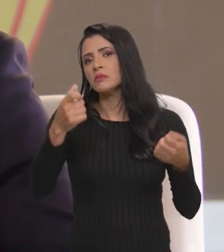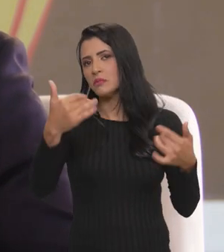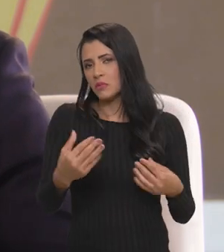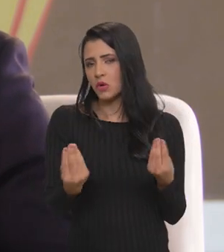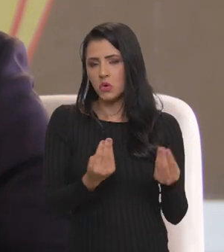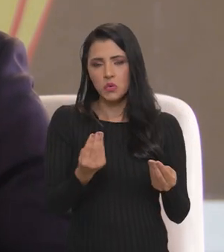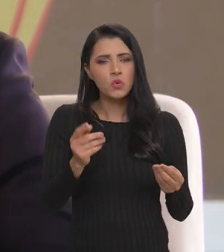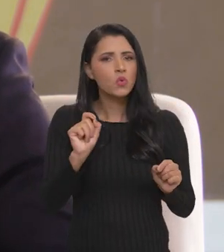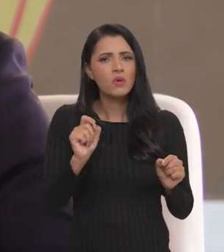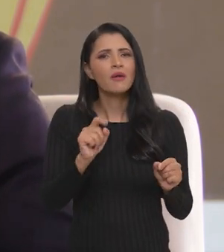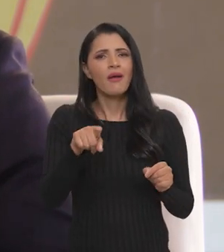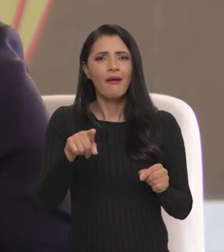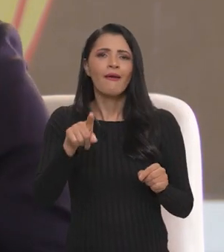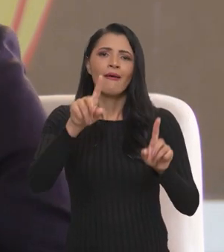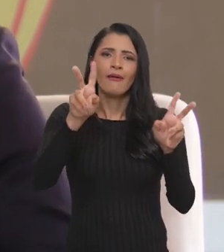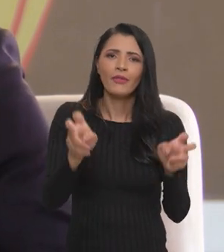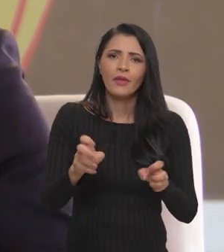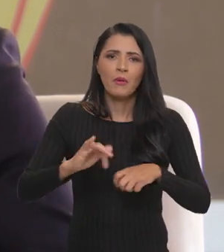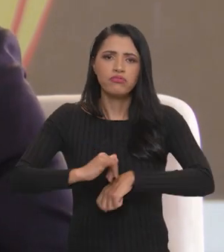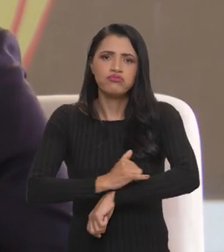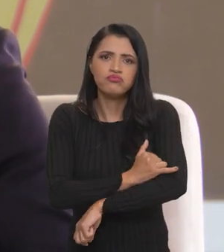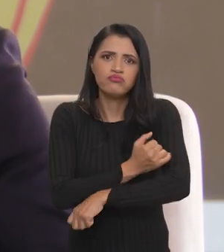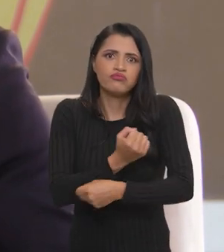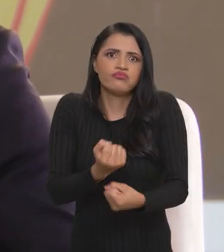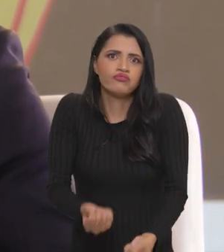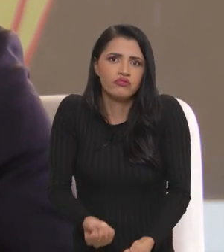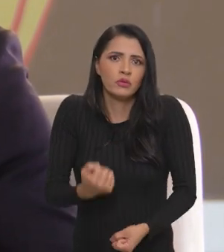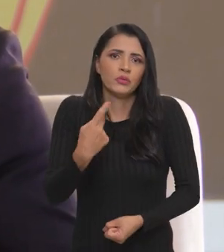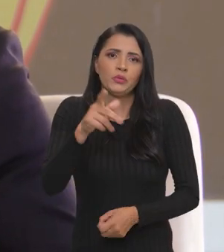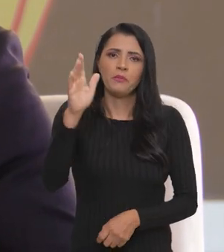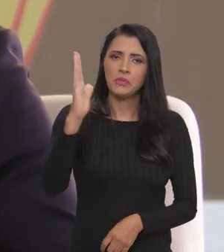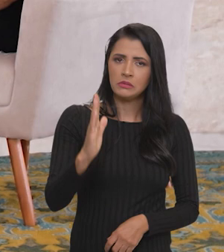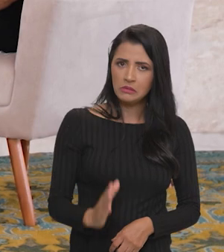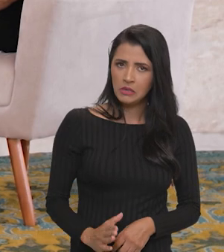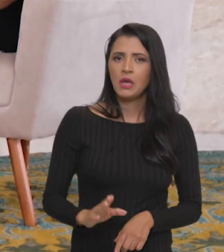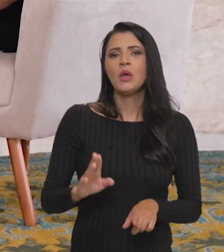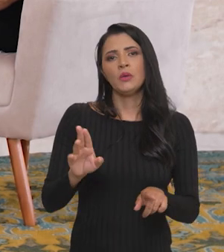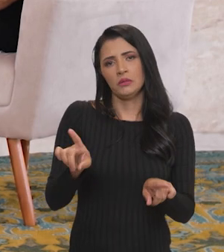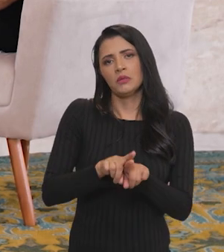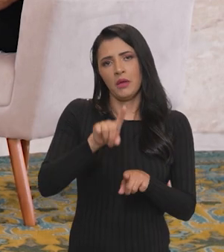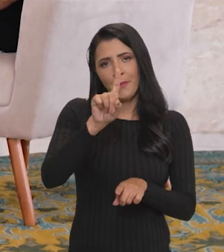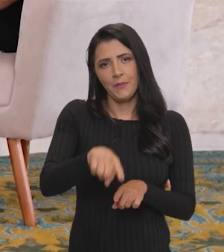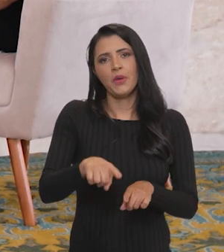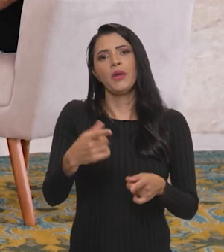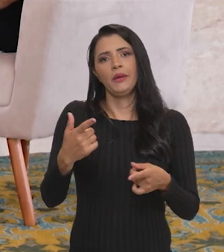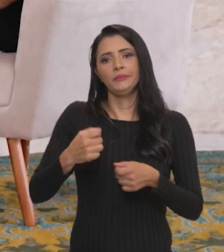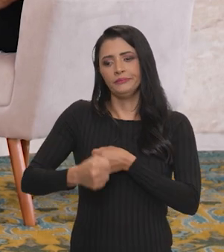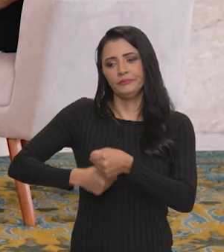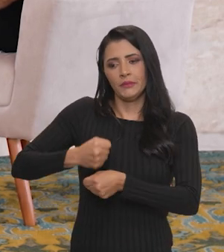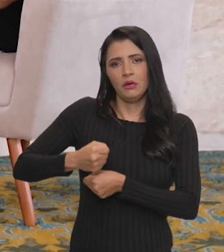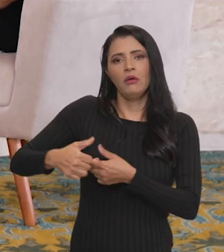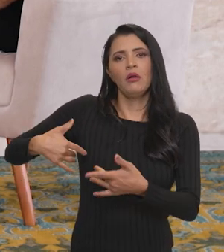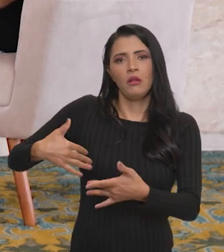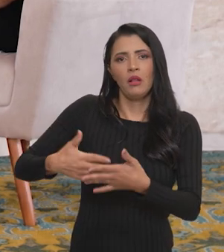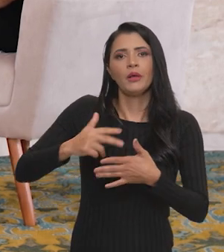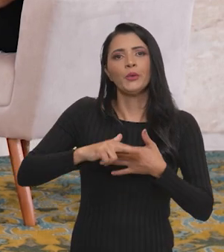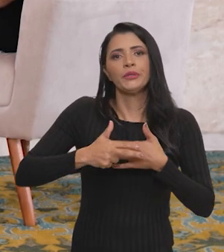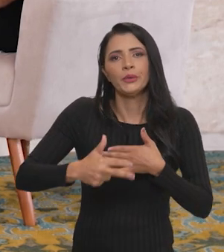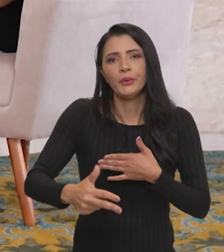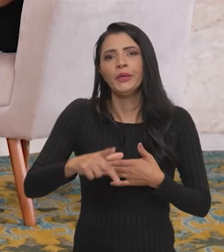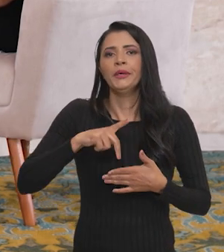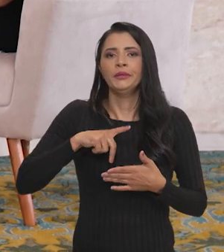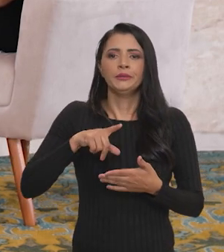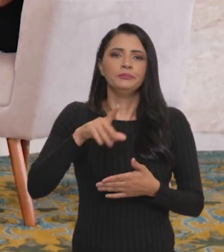trazer agora é a questão do sobrepeso e da obesidade do brasileiro. Também como uma decorrência desses últimos anos,